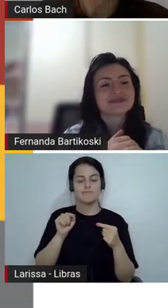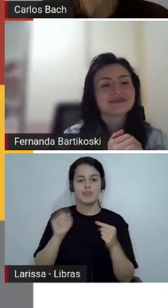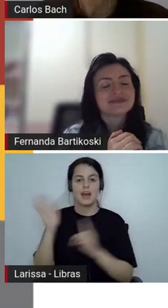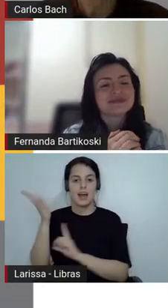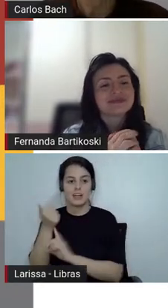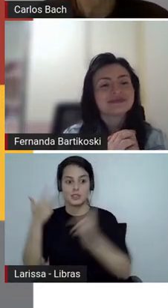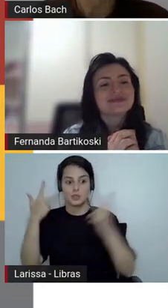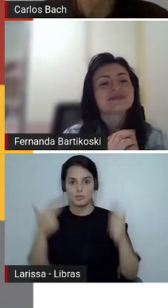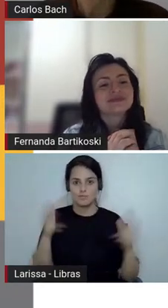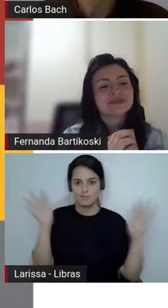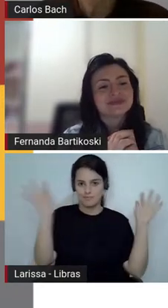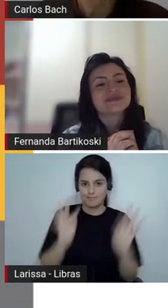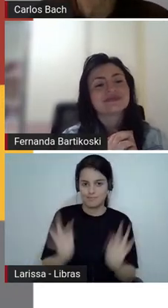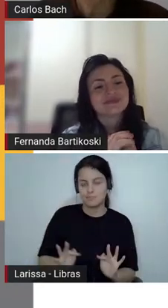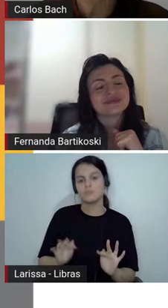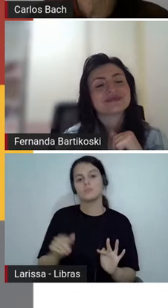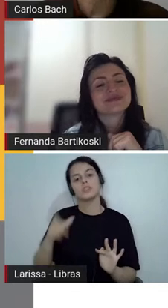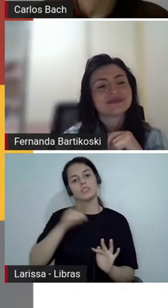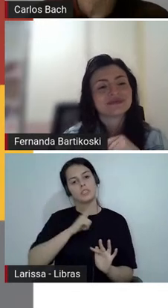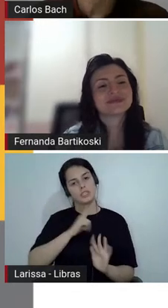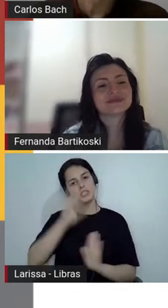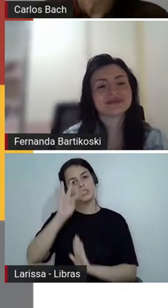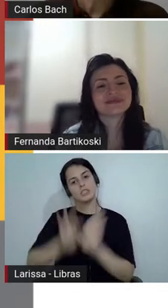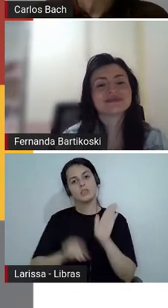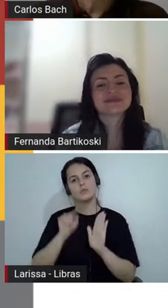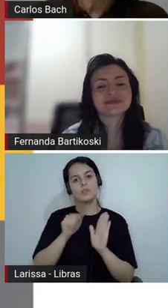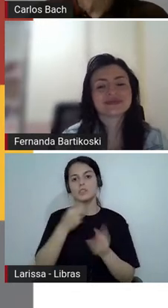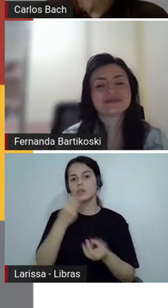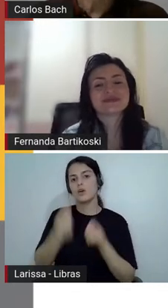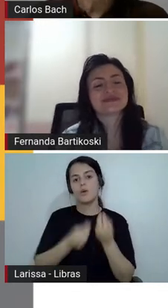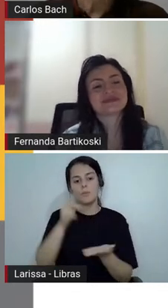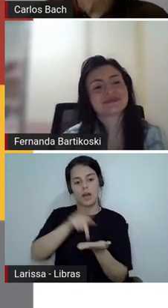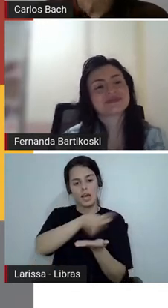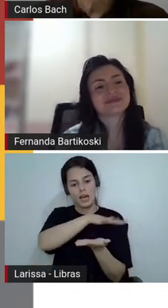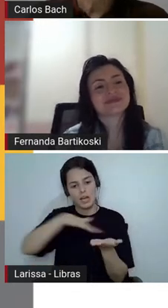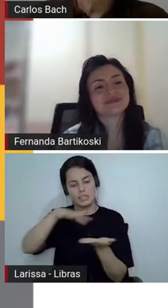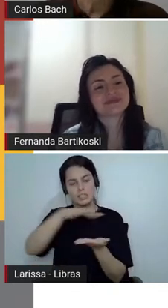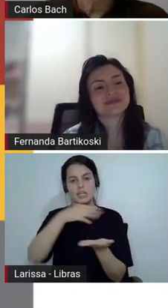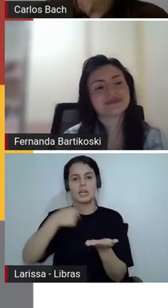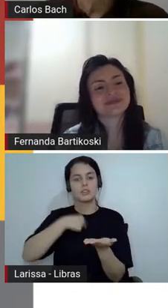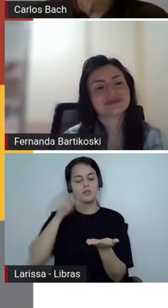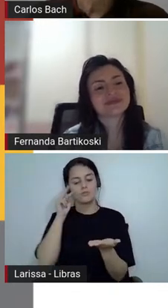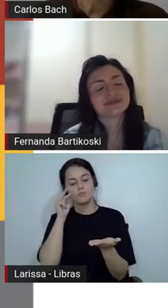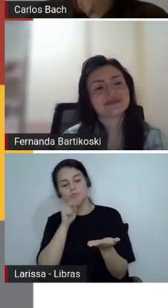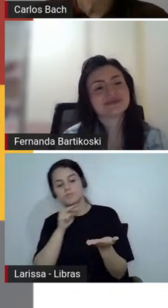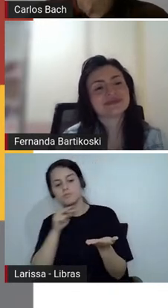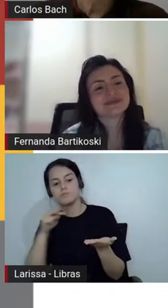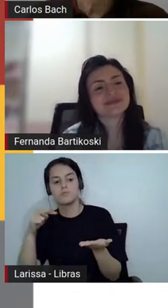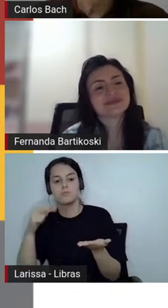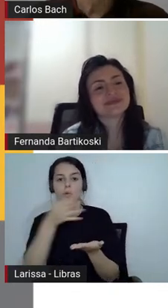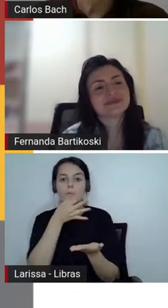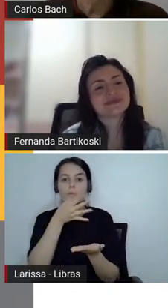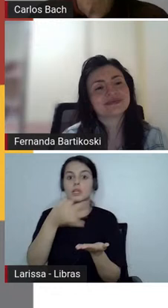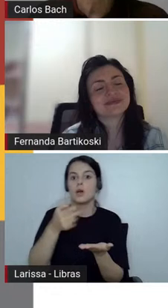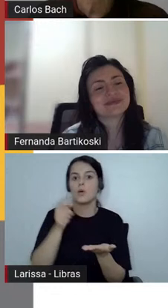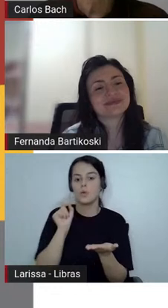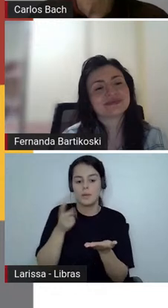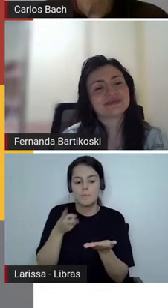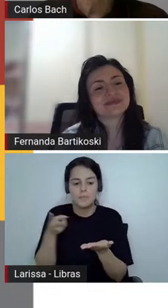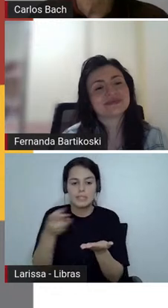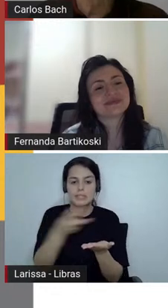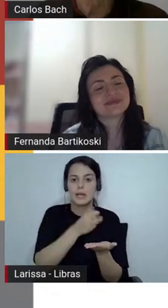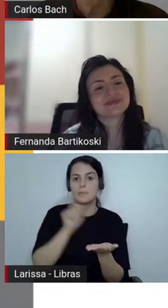olha para essa realidade para esse cotidiano é importante que a gente construa nessa